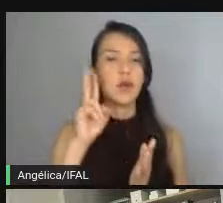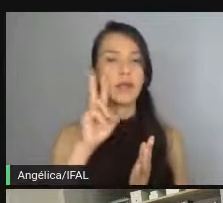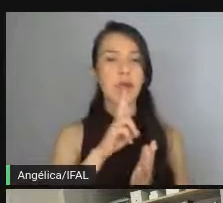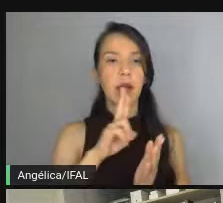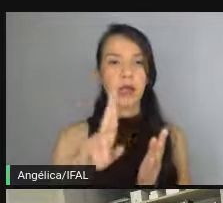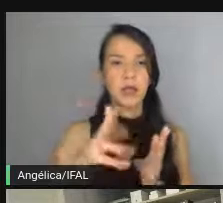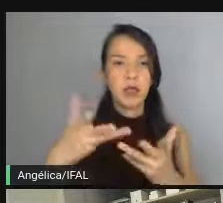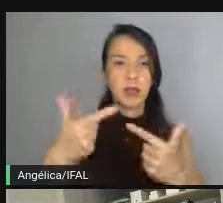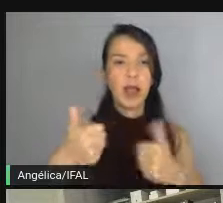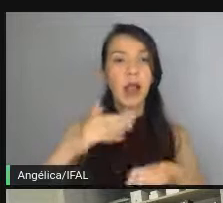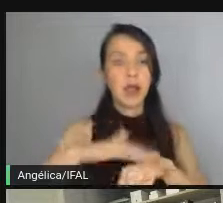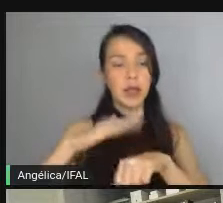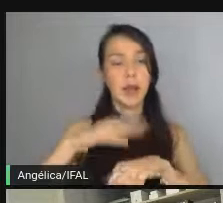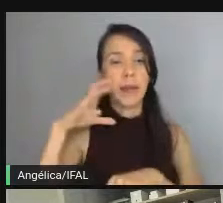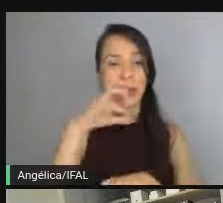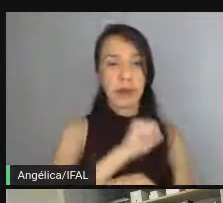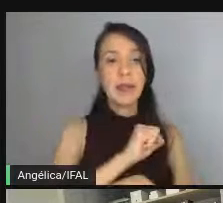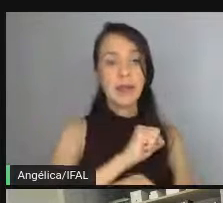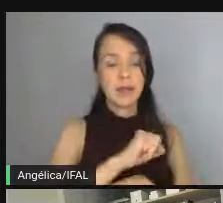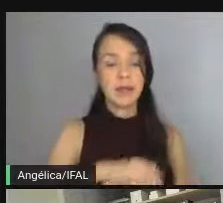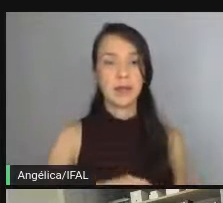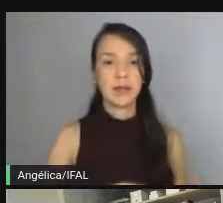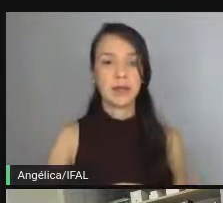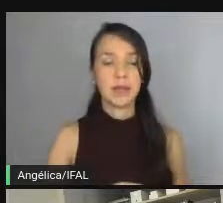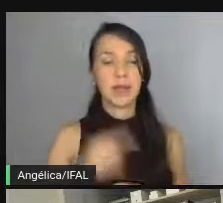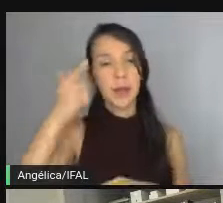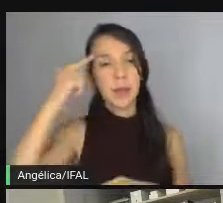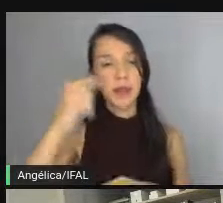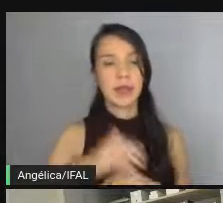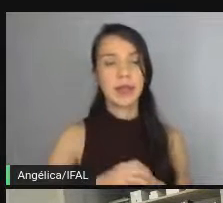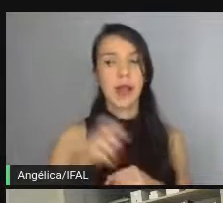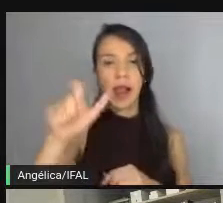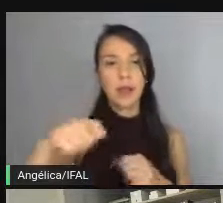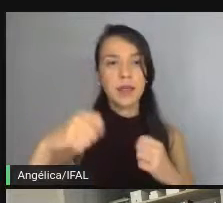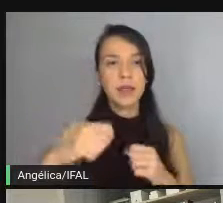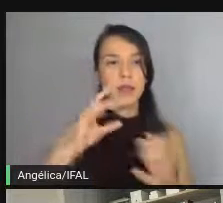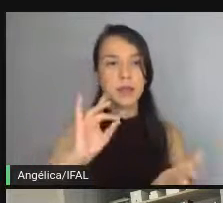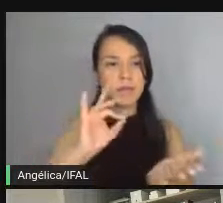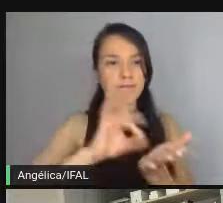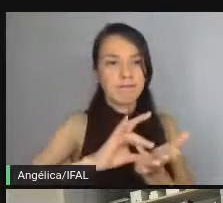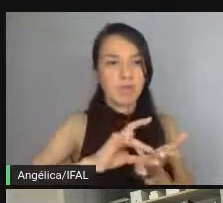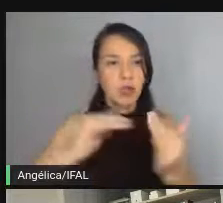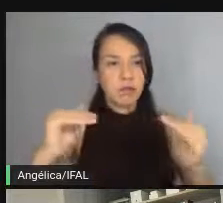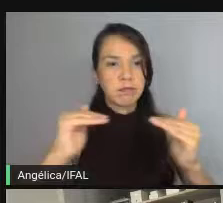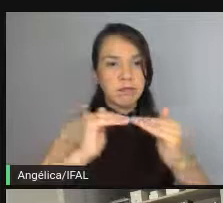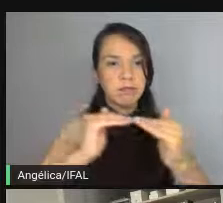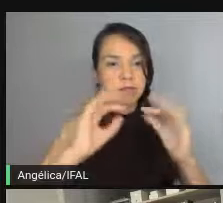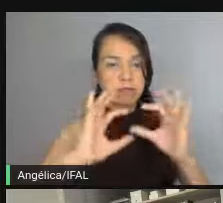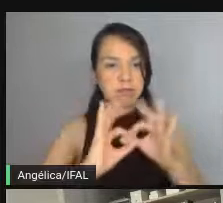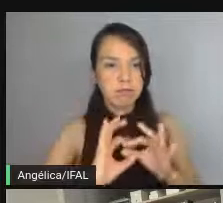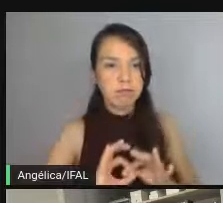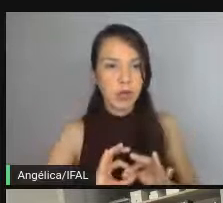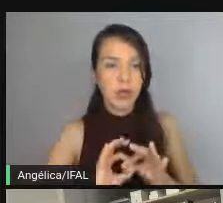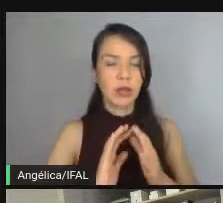feedback melhor que é mais rápido. perfeito. Então, pensa que ela tem que fazer, tem que ser conciso, coeso, aquele bloco que está sendo enviado ou como a gente